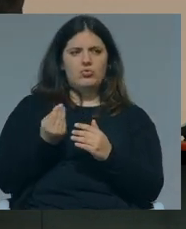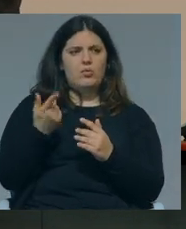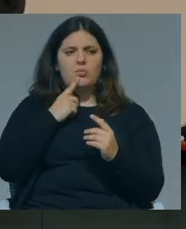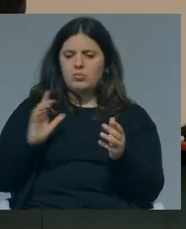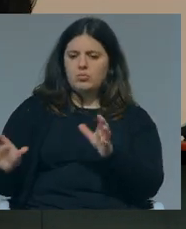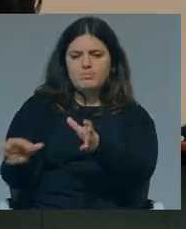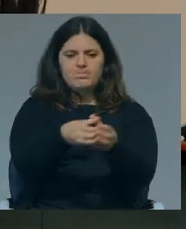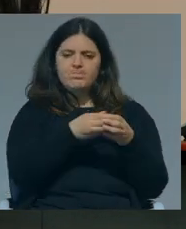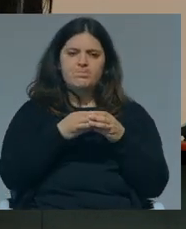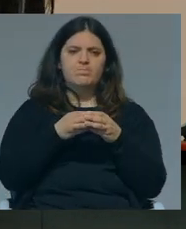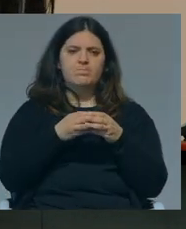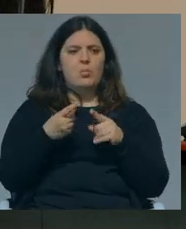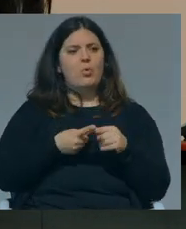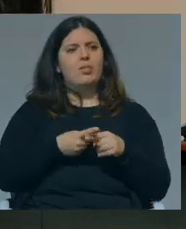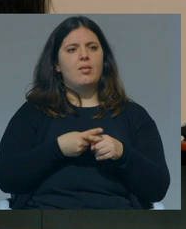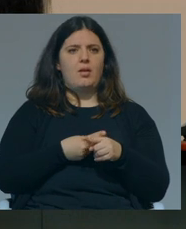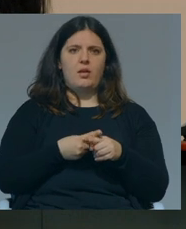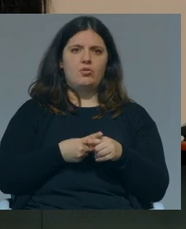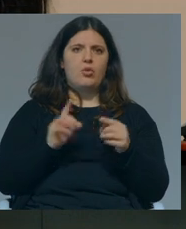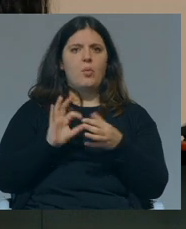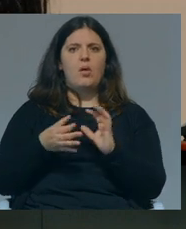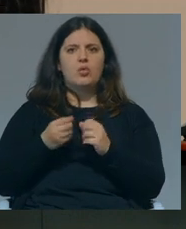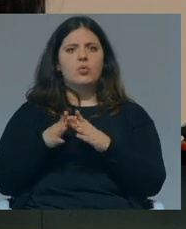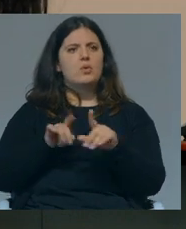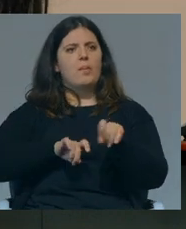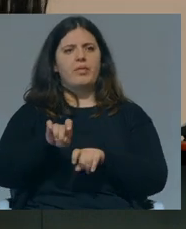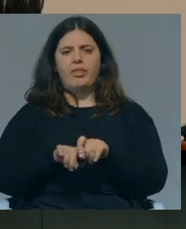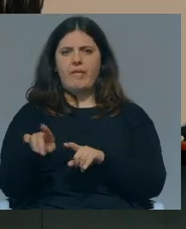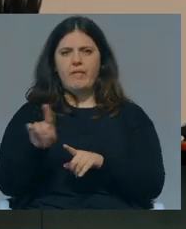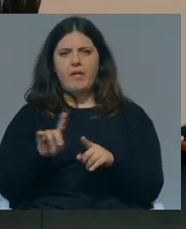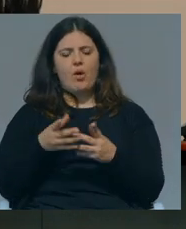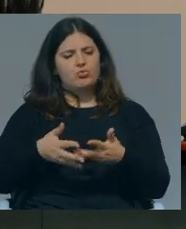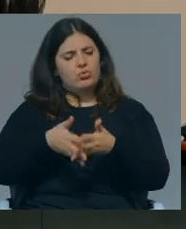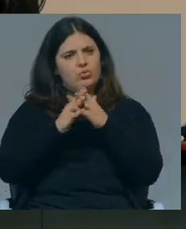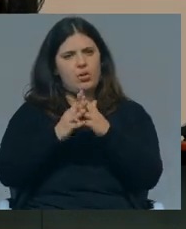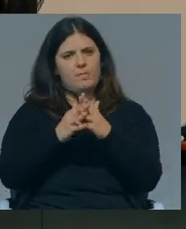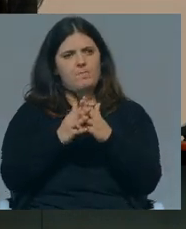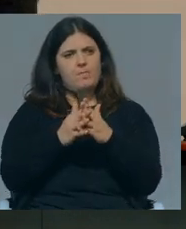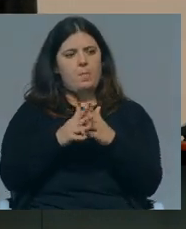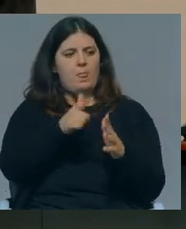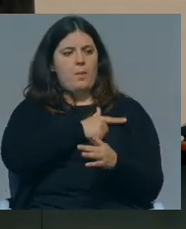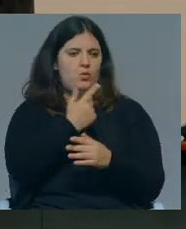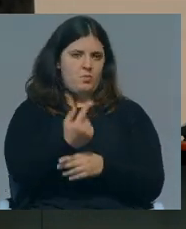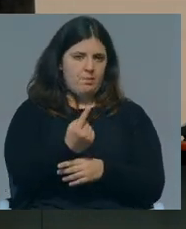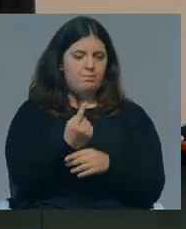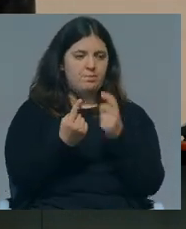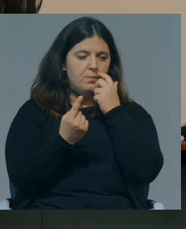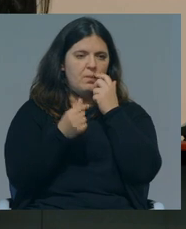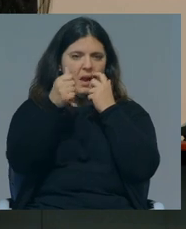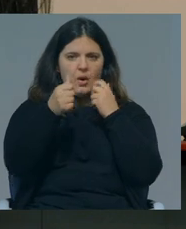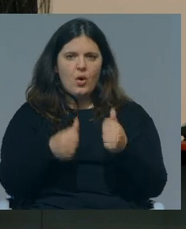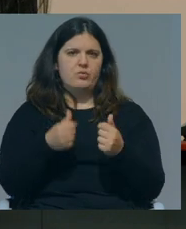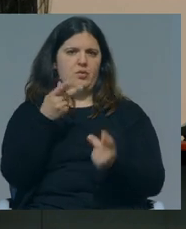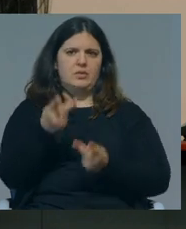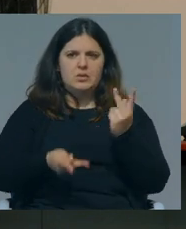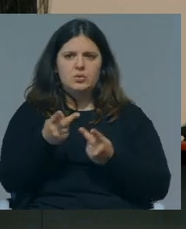agrupar ou agregar por interesses, não numa lógica quase competitiva ou estruturada como uma turma, não é? Em que há notas e